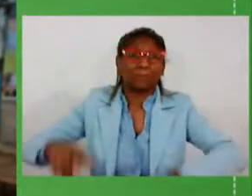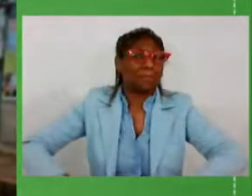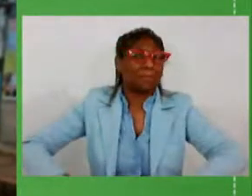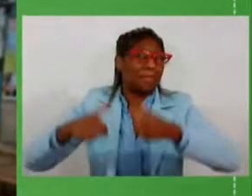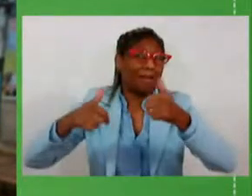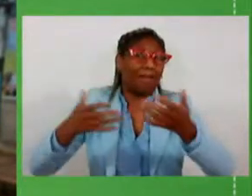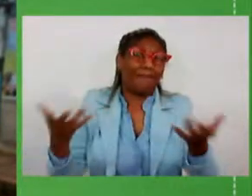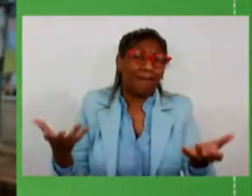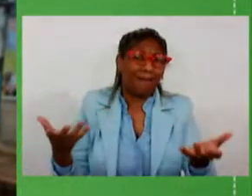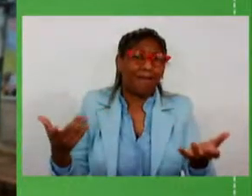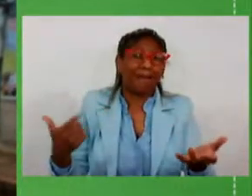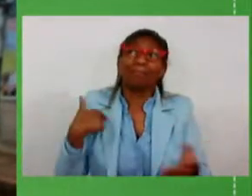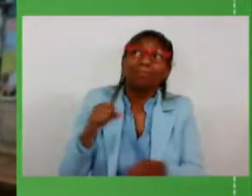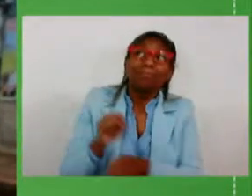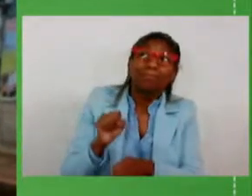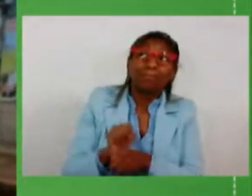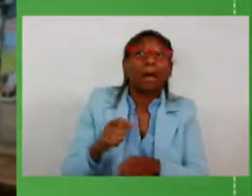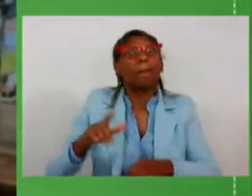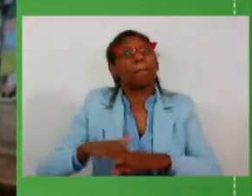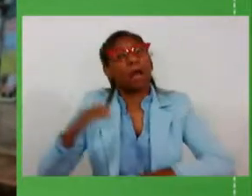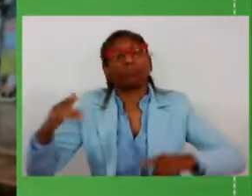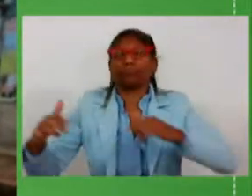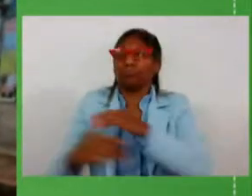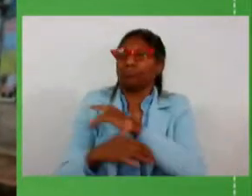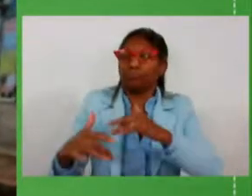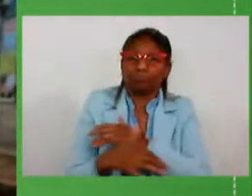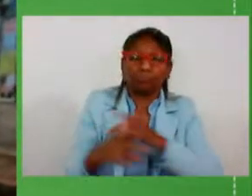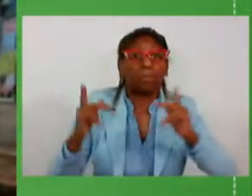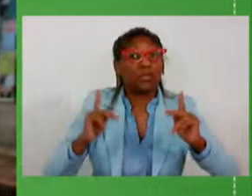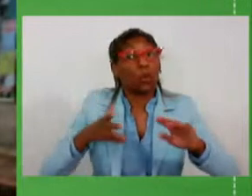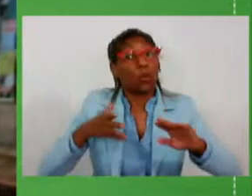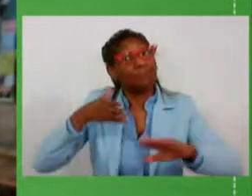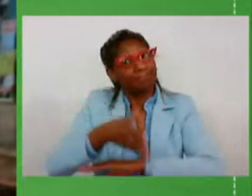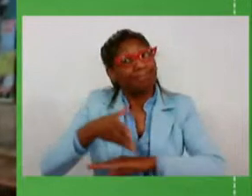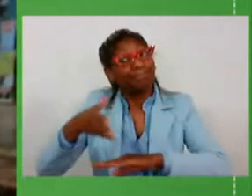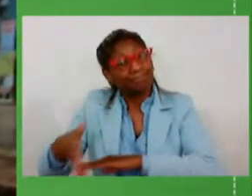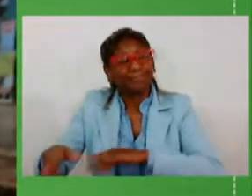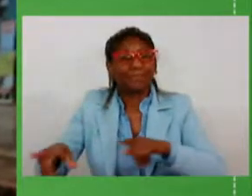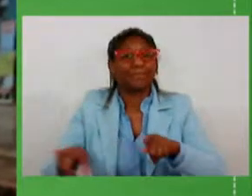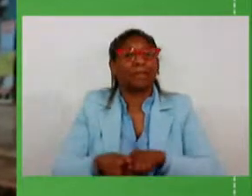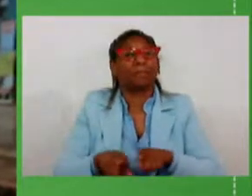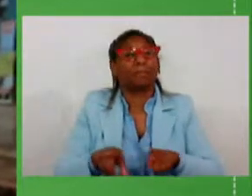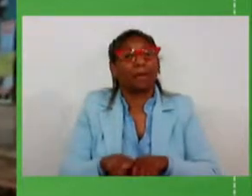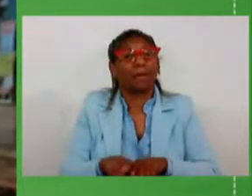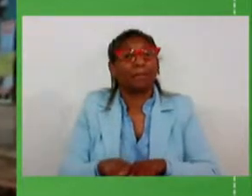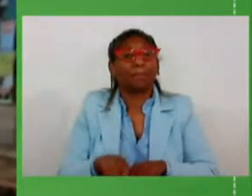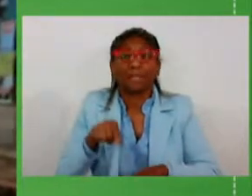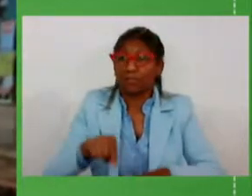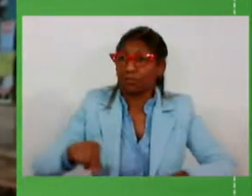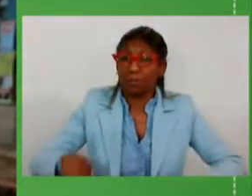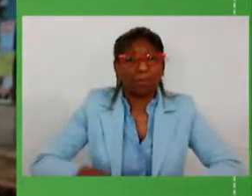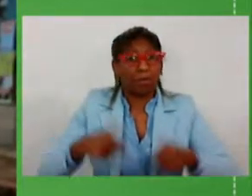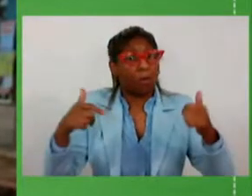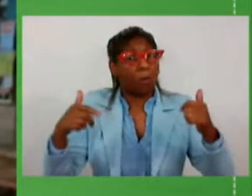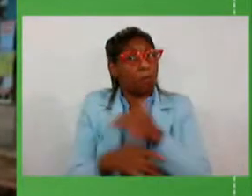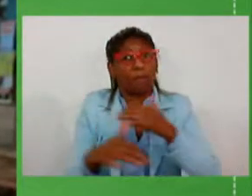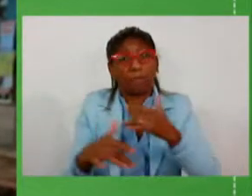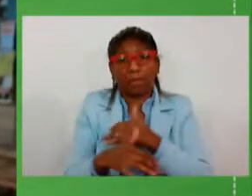geraria mais um fluxo de veículos de pessoas passando com isso melhorando o movimento para nós